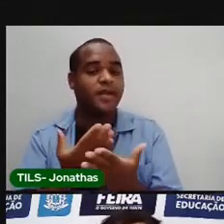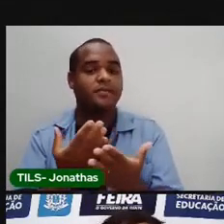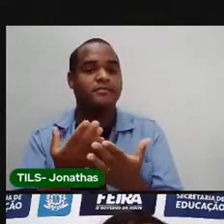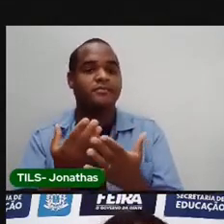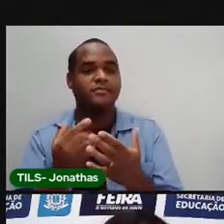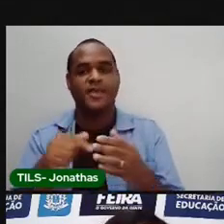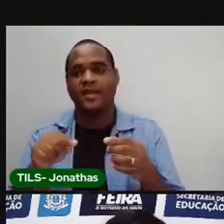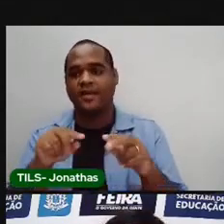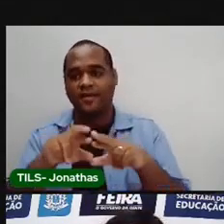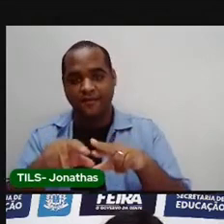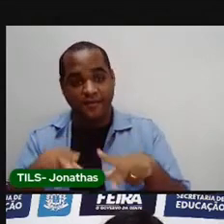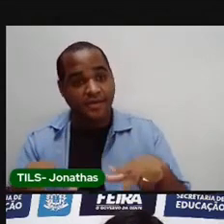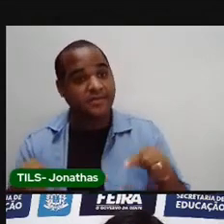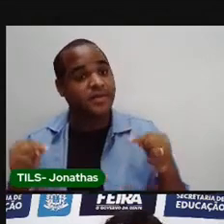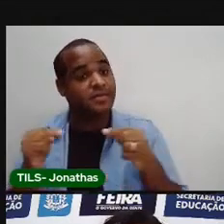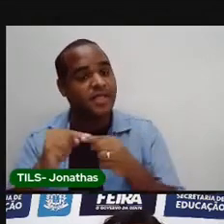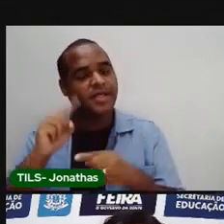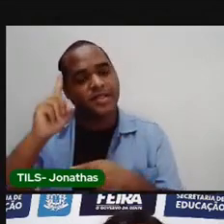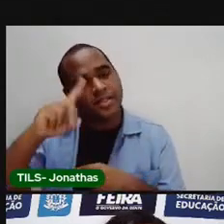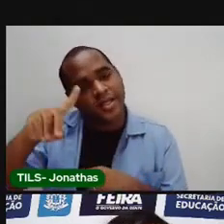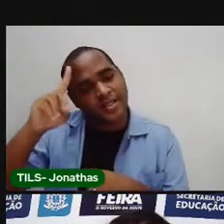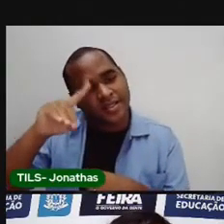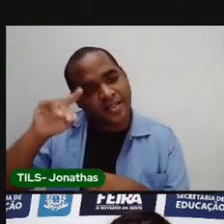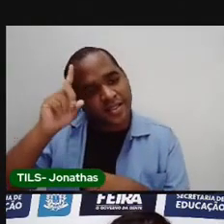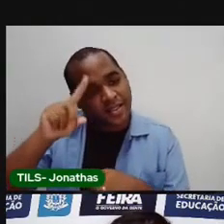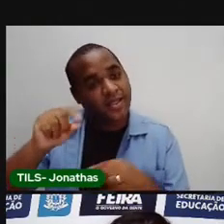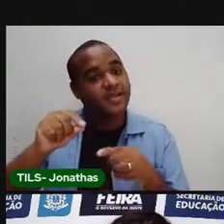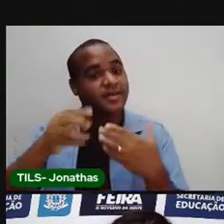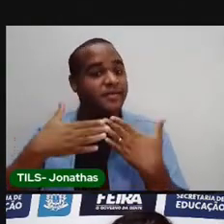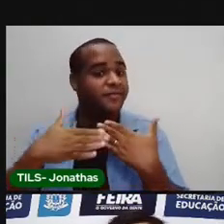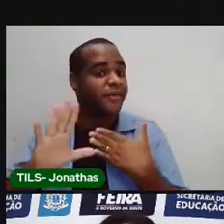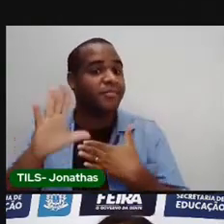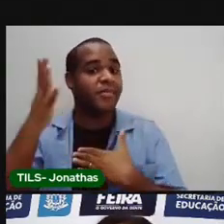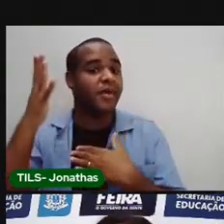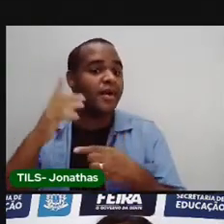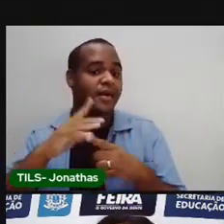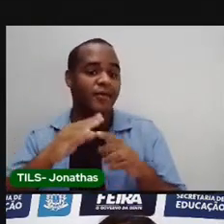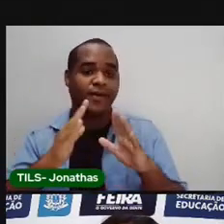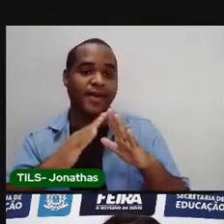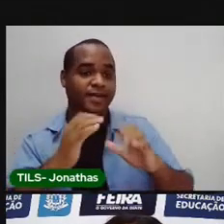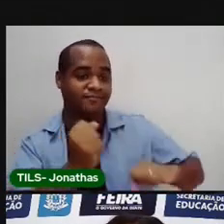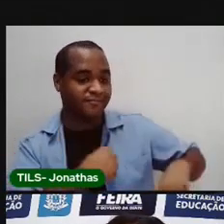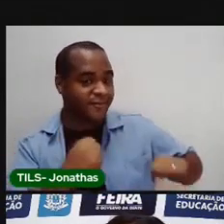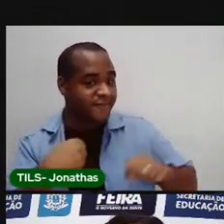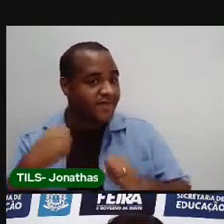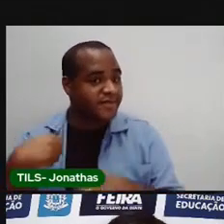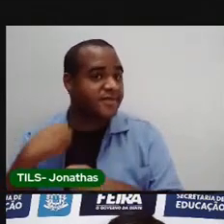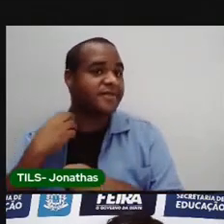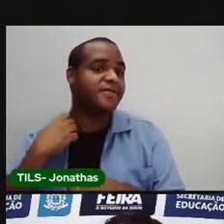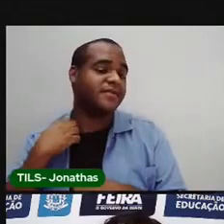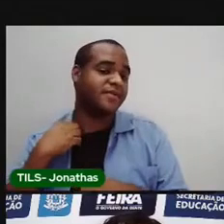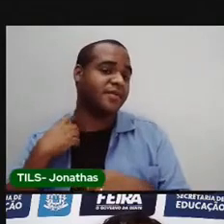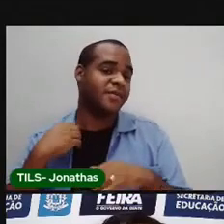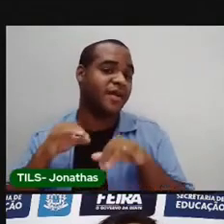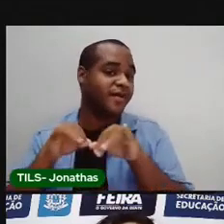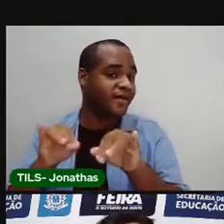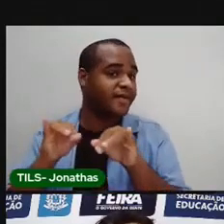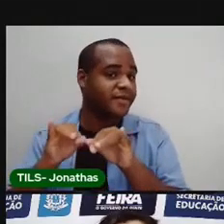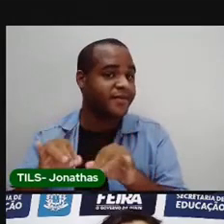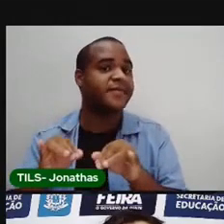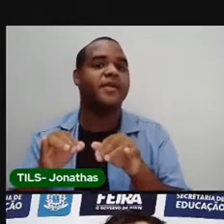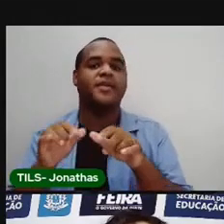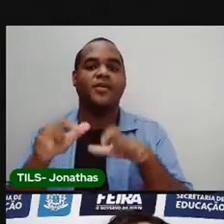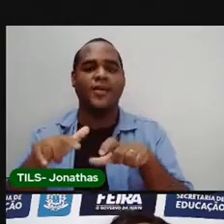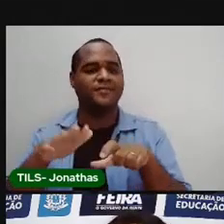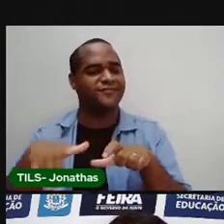realizam suas atividades diárias. Como parceria a casa, ir no mercado, pagar